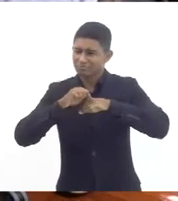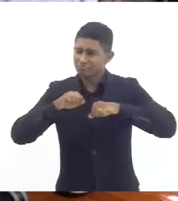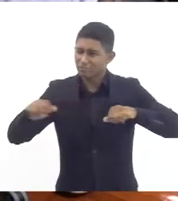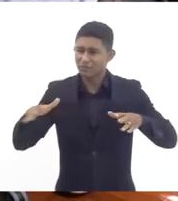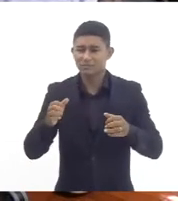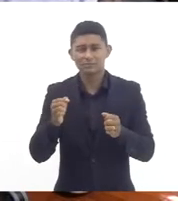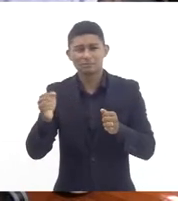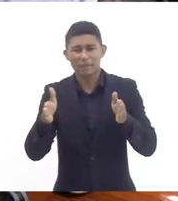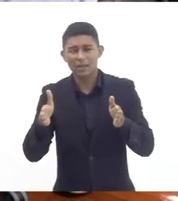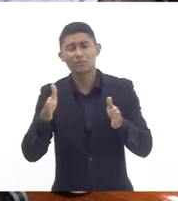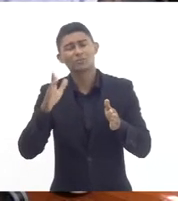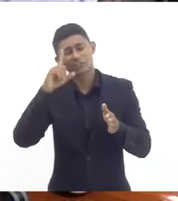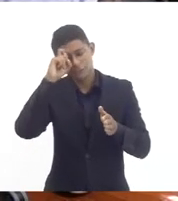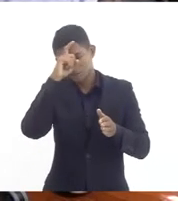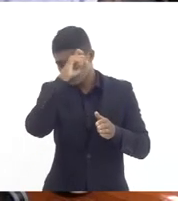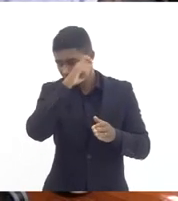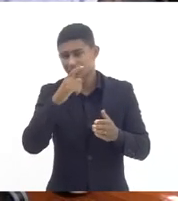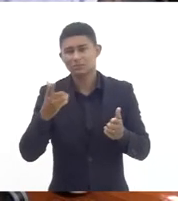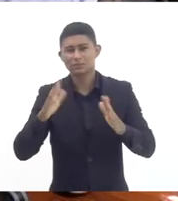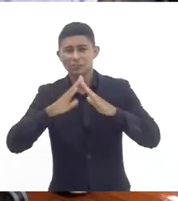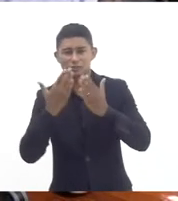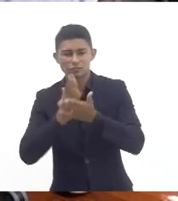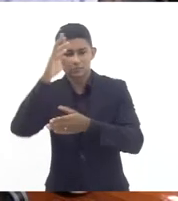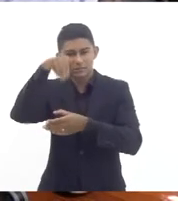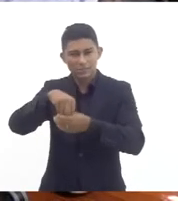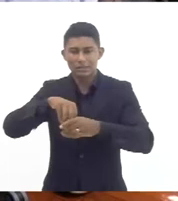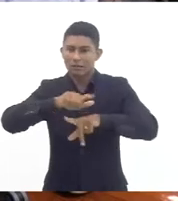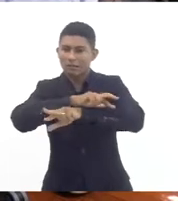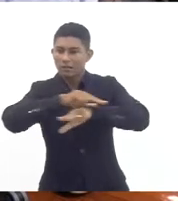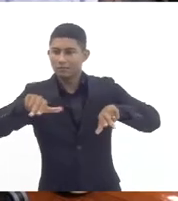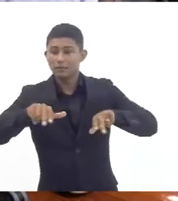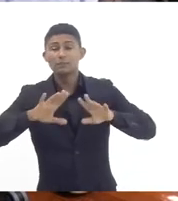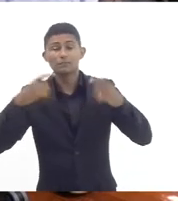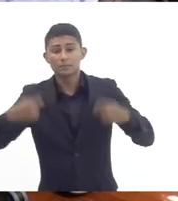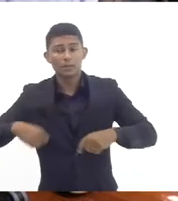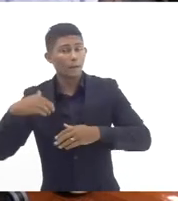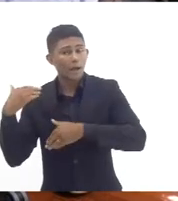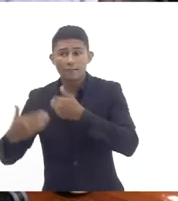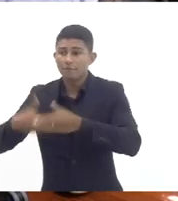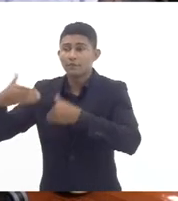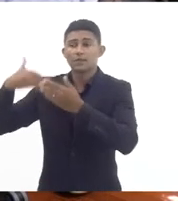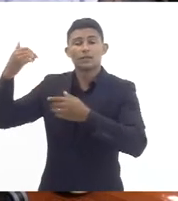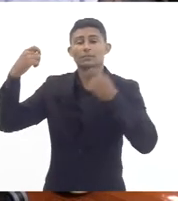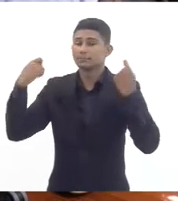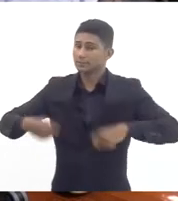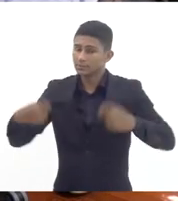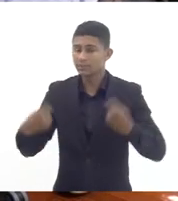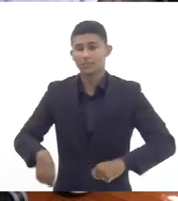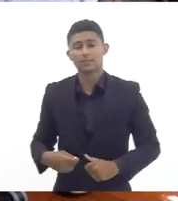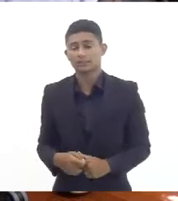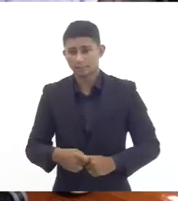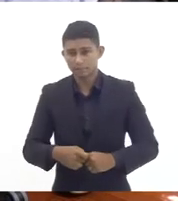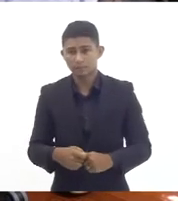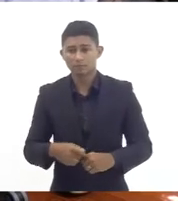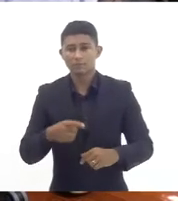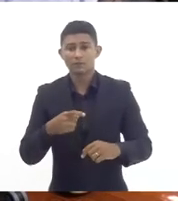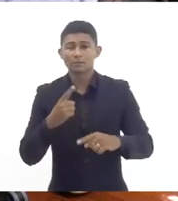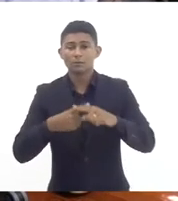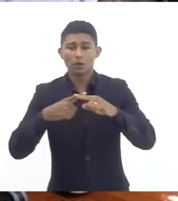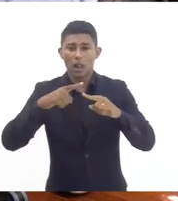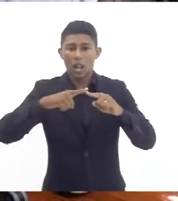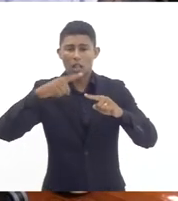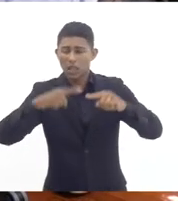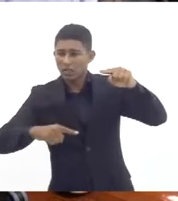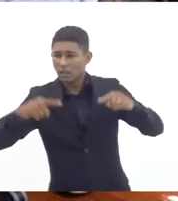vista das estruturas físicas das escolas avançar nas lacunas que existem hoje e que tem a ver com as desigualdades educacionais